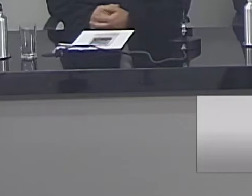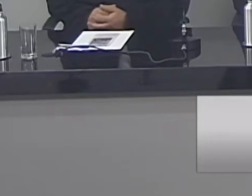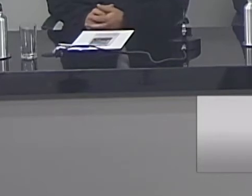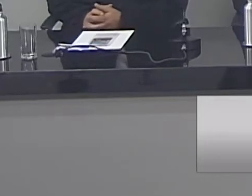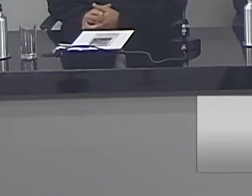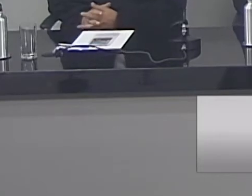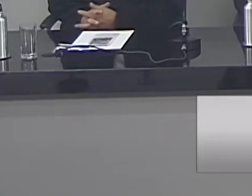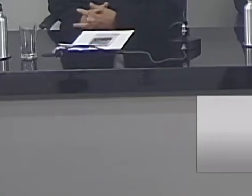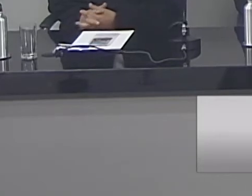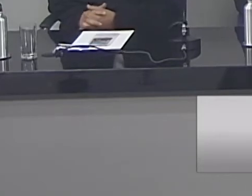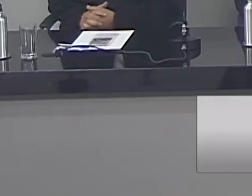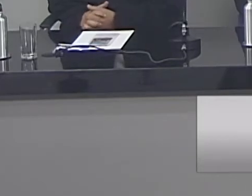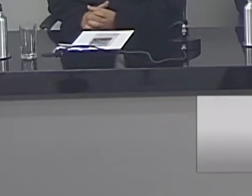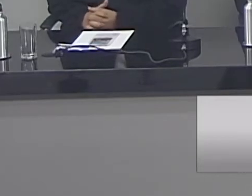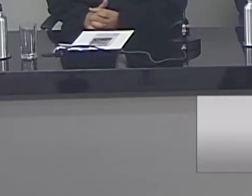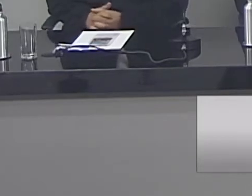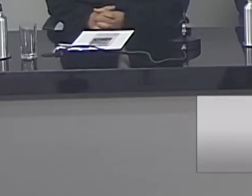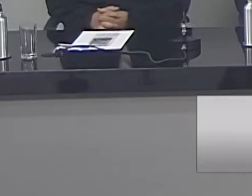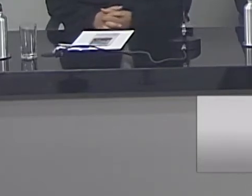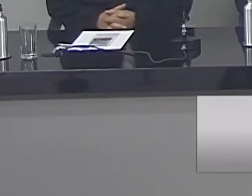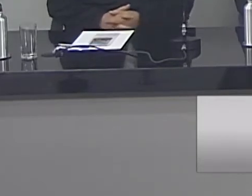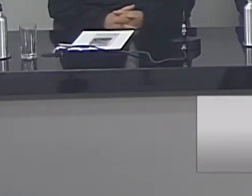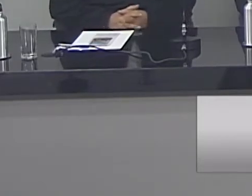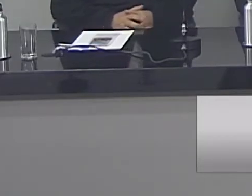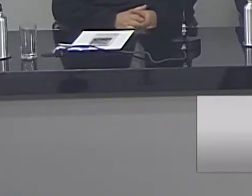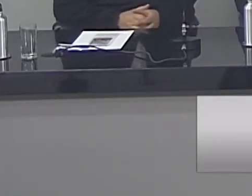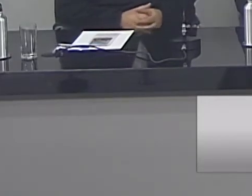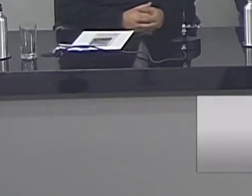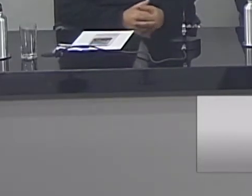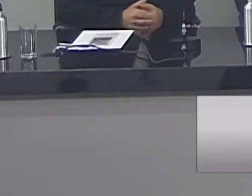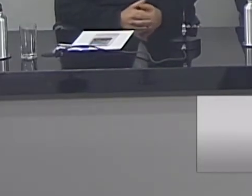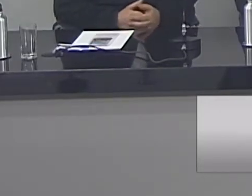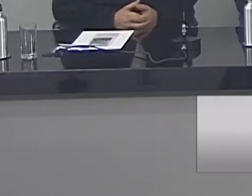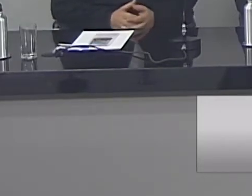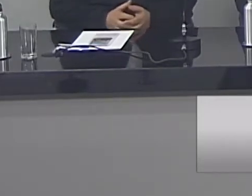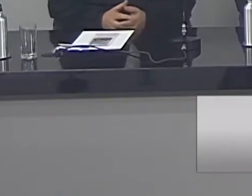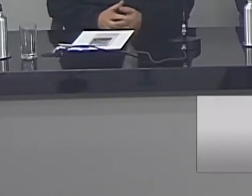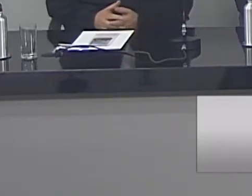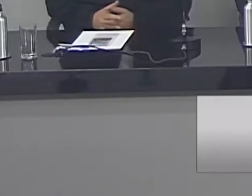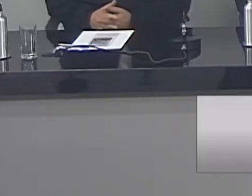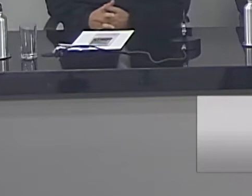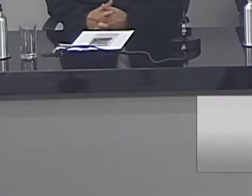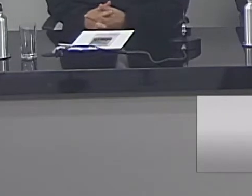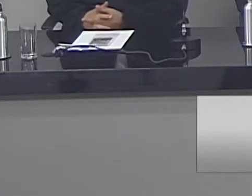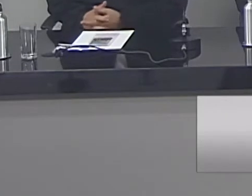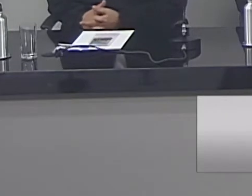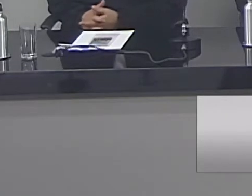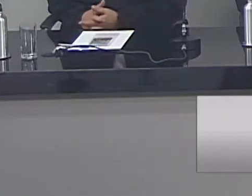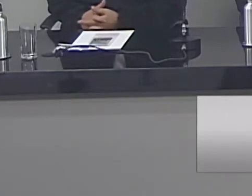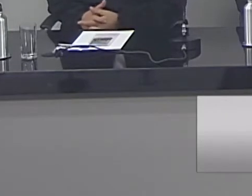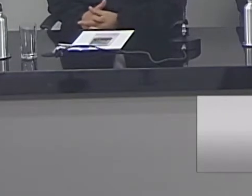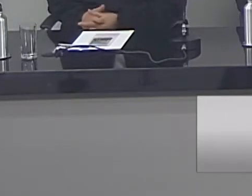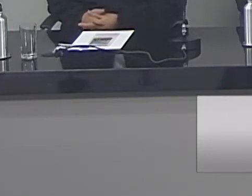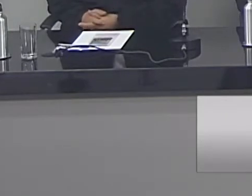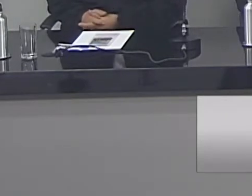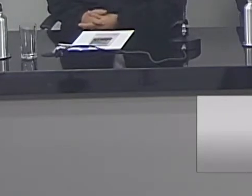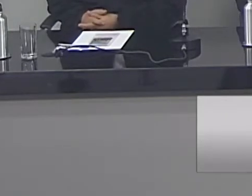perguntas novamente para os vereadores nesse momento não a plateia